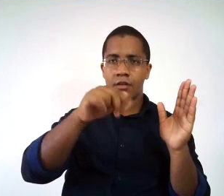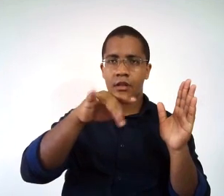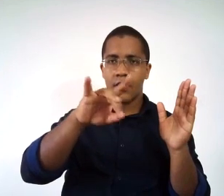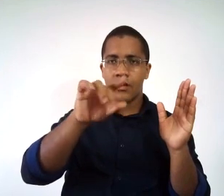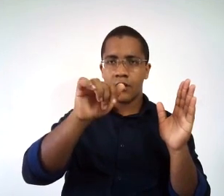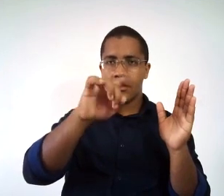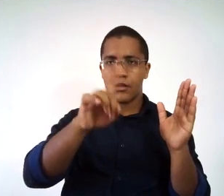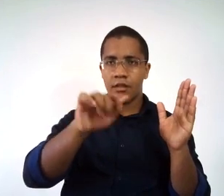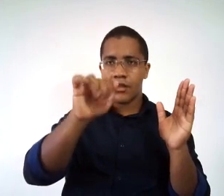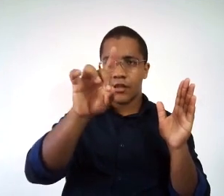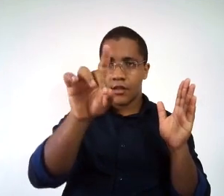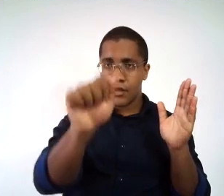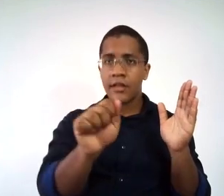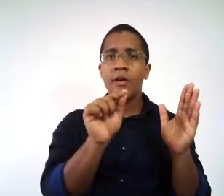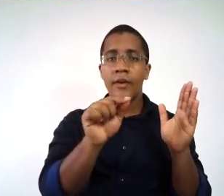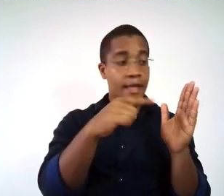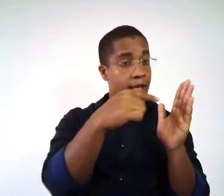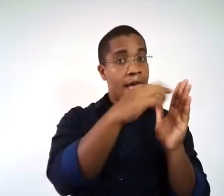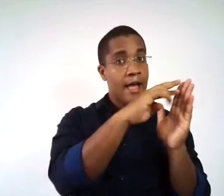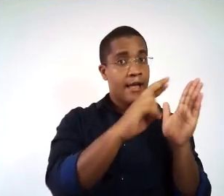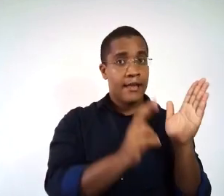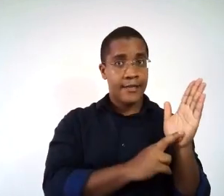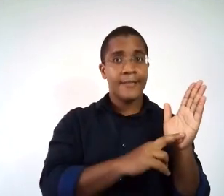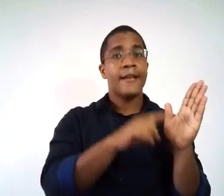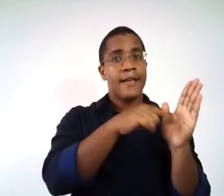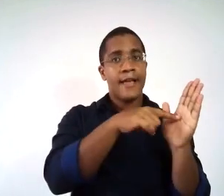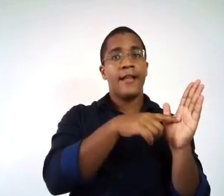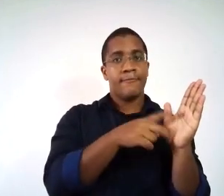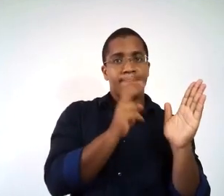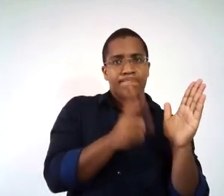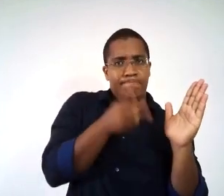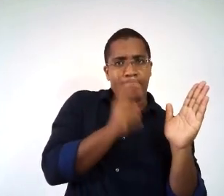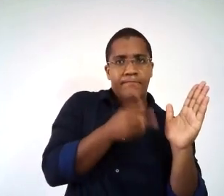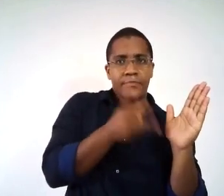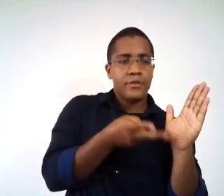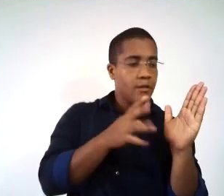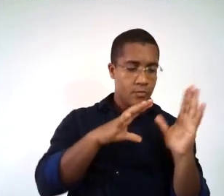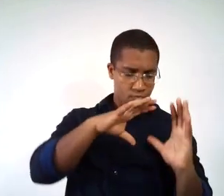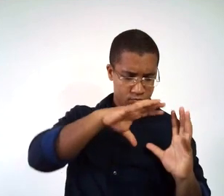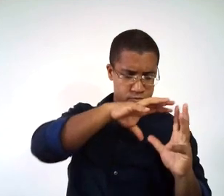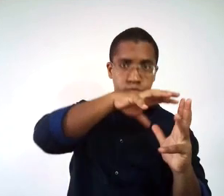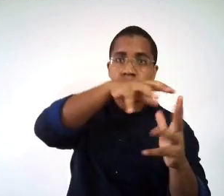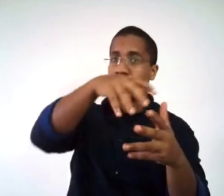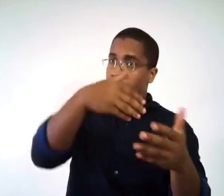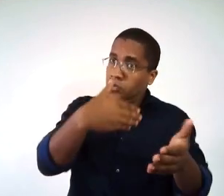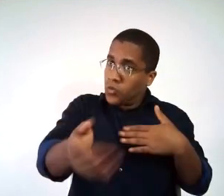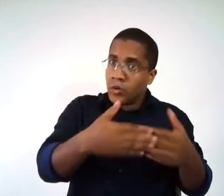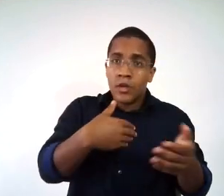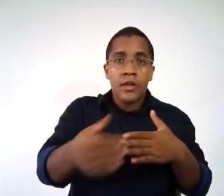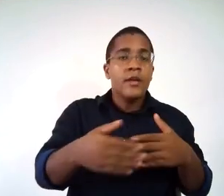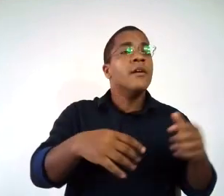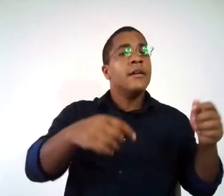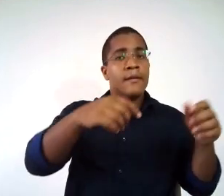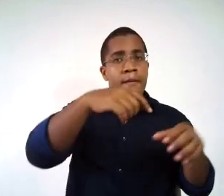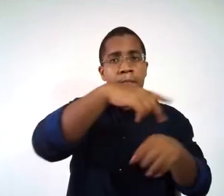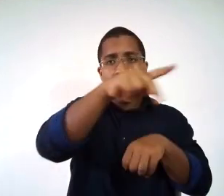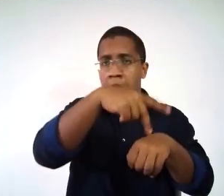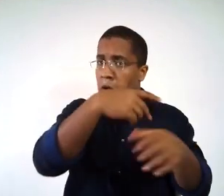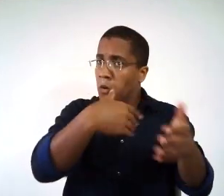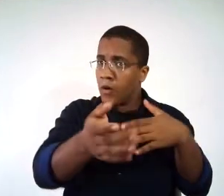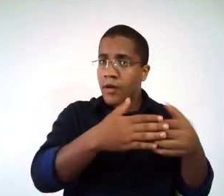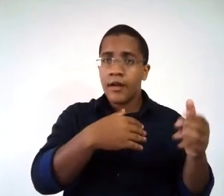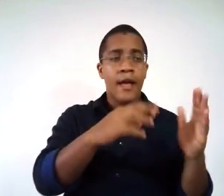regras são um pouco mais fixas. Elas são mais sistematizadas de uma forma universal. Ou seja,